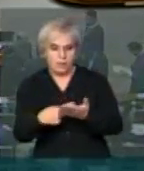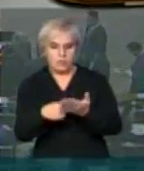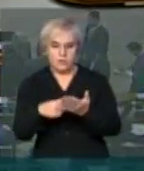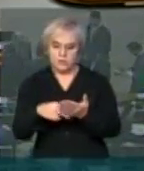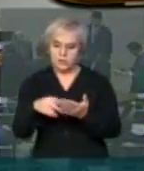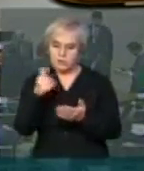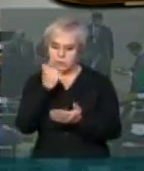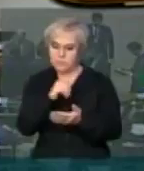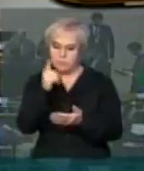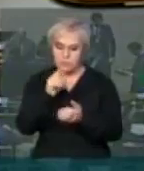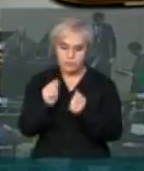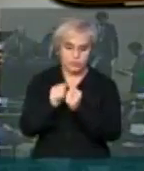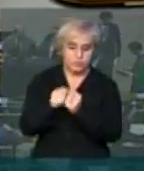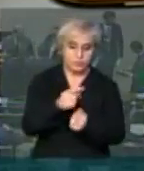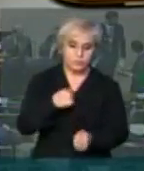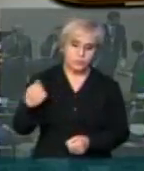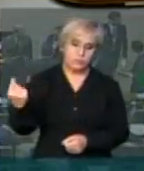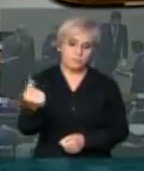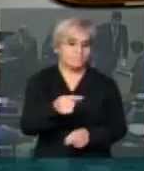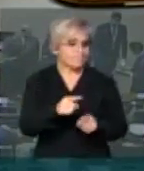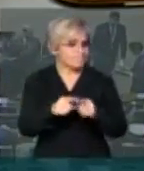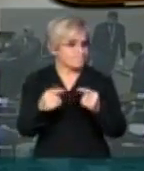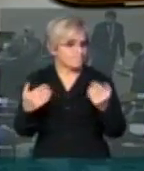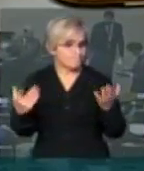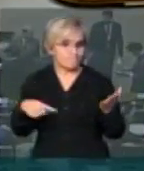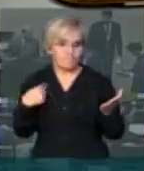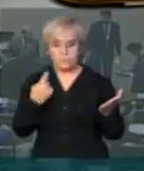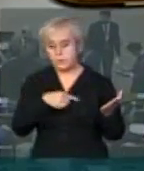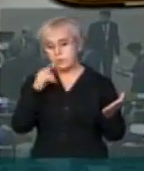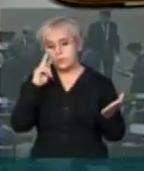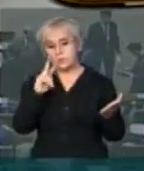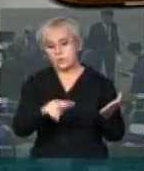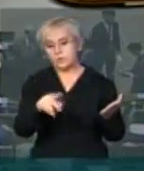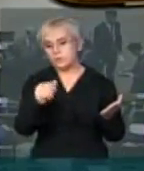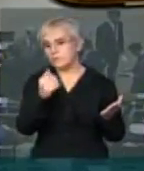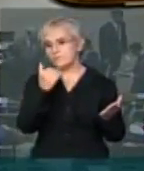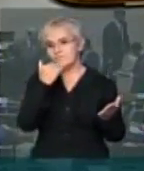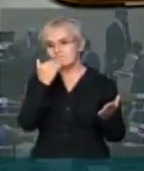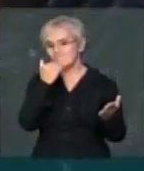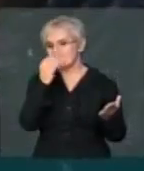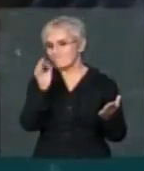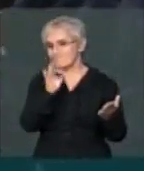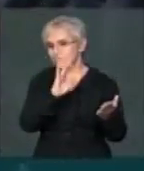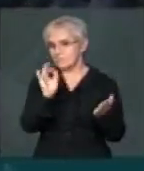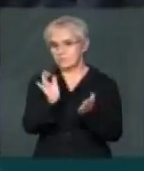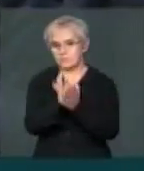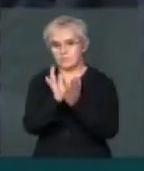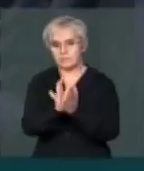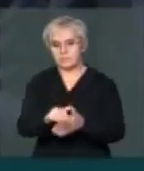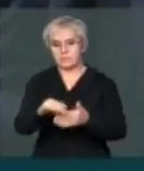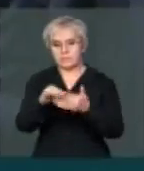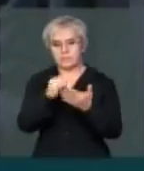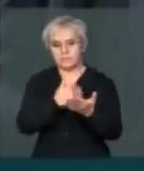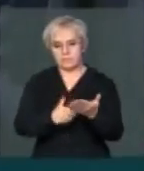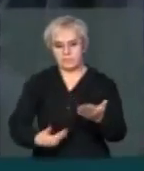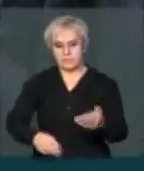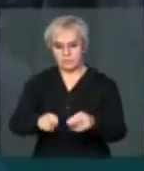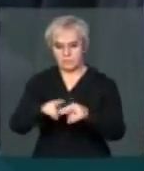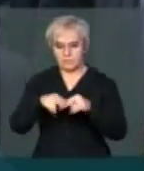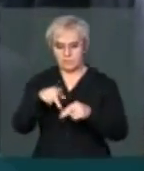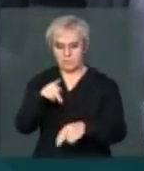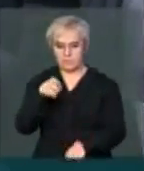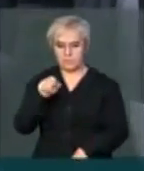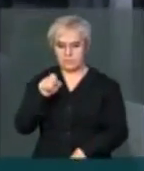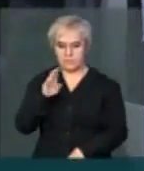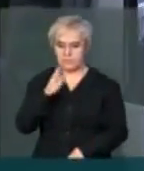construído entre todos nós. Lamentavelmente, o que nós vimos aqui não foi este encaminhamento pelo líder do governo. Nesse sentido, o